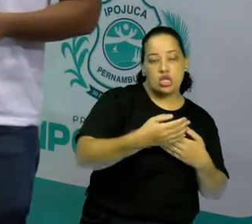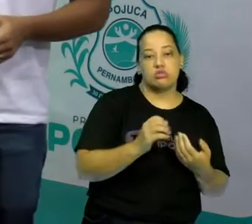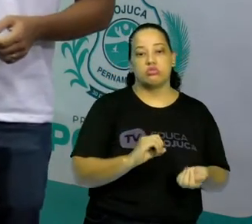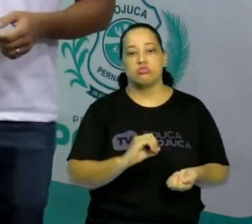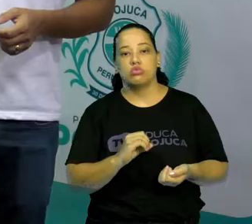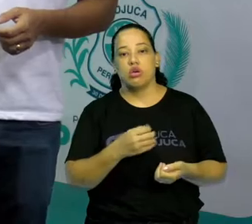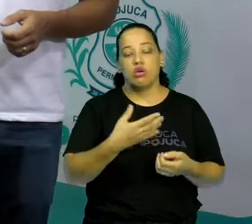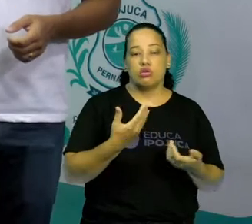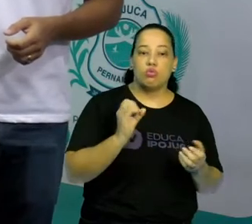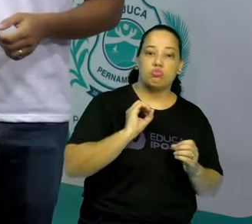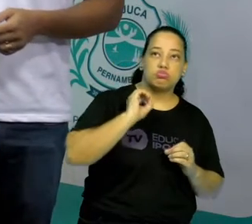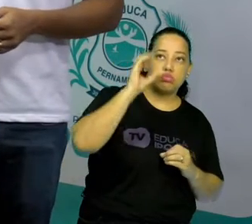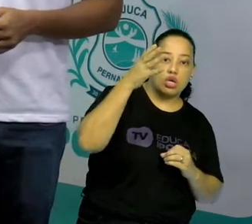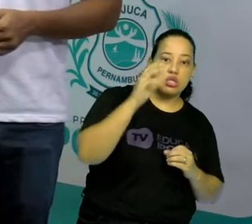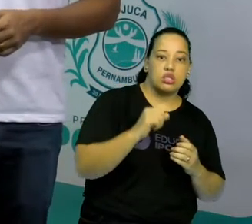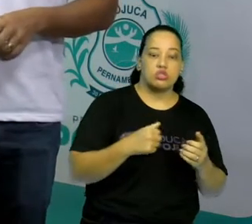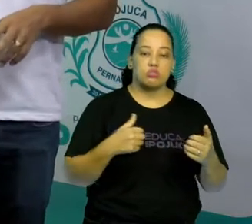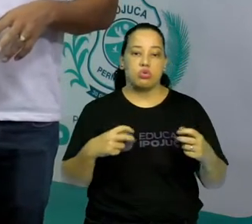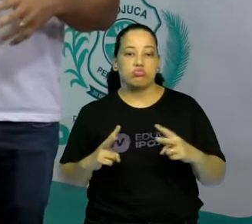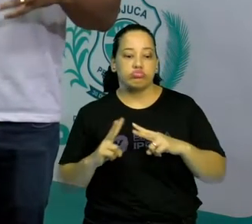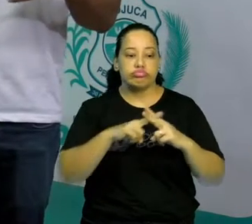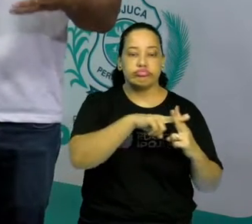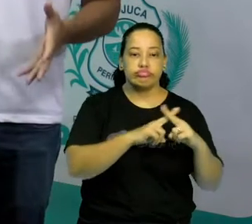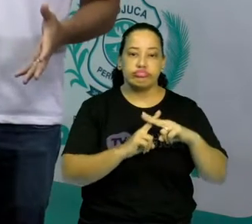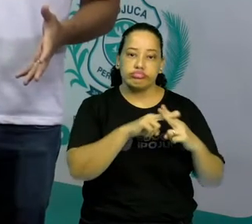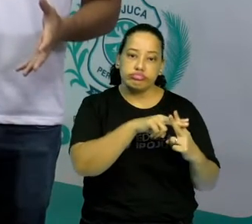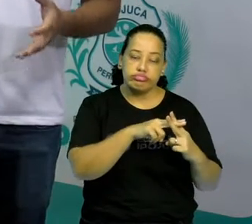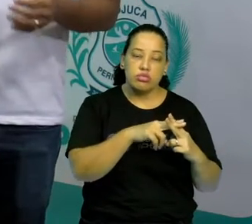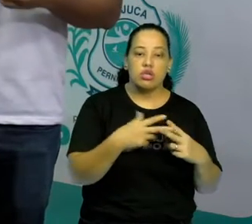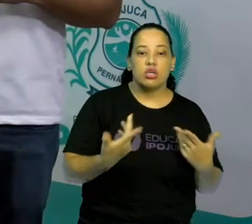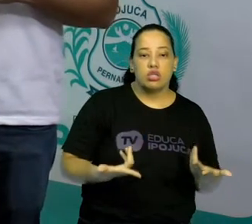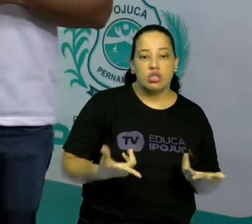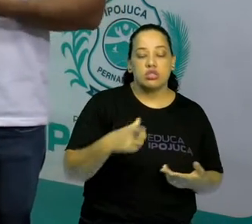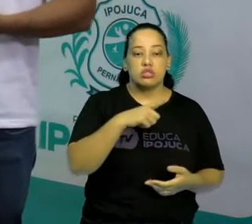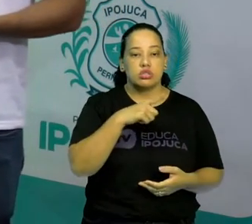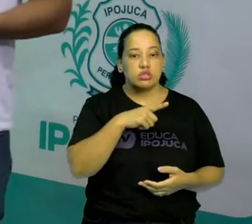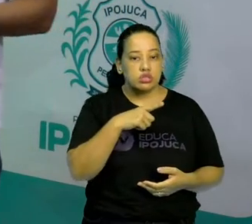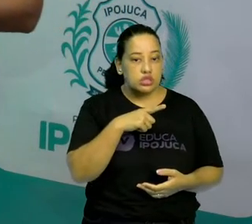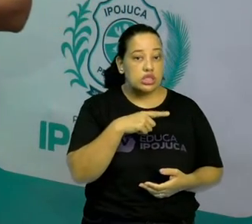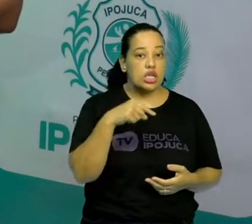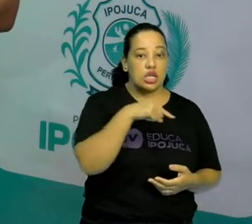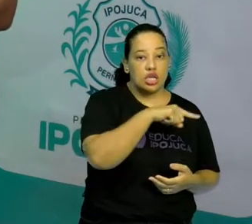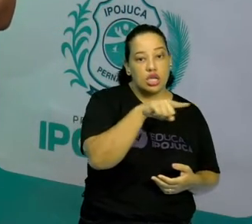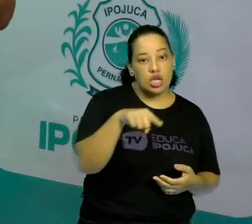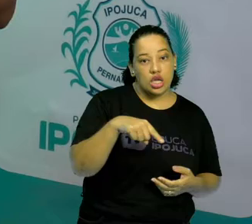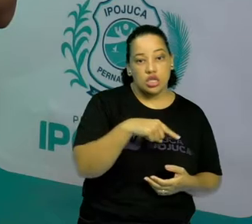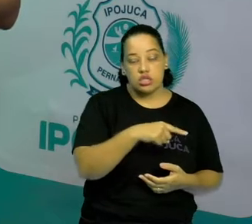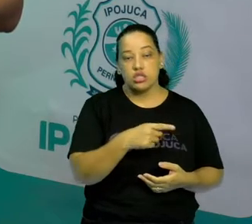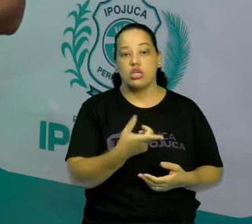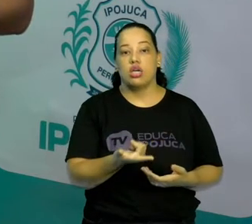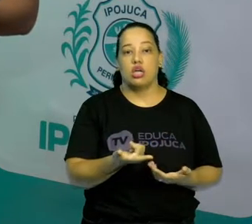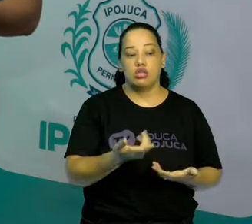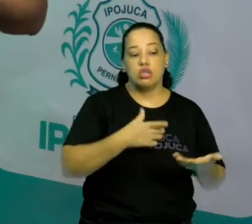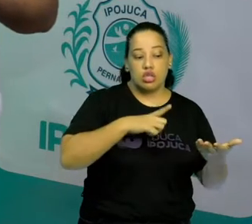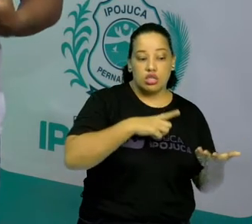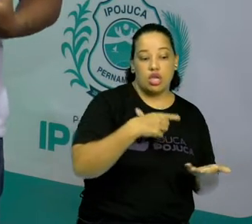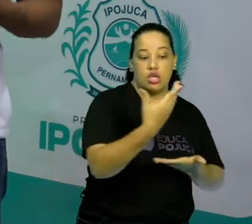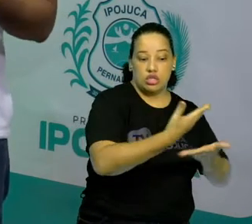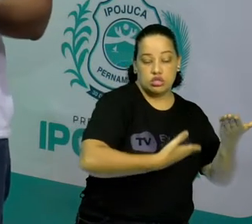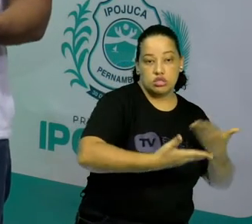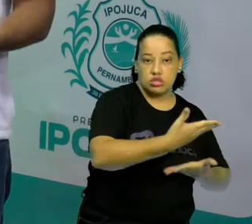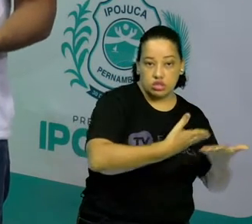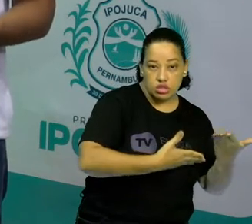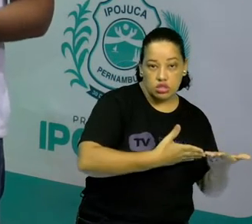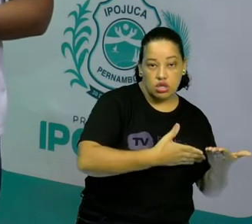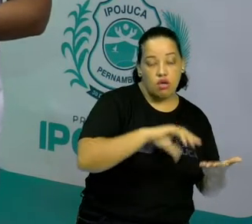invasão, esportes de combate. Então, são esportes que têm, em alguns casos, interação, ou